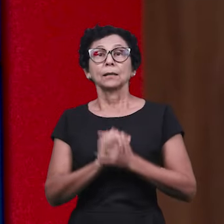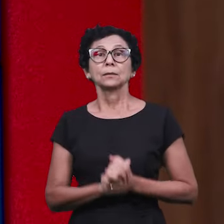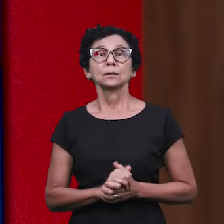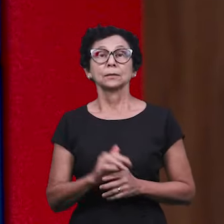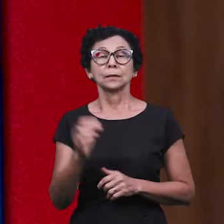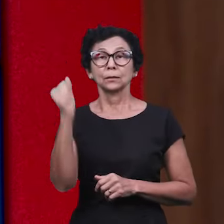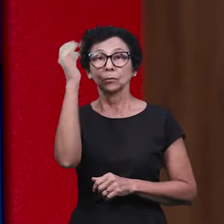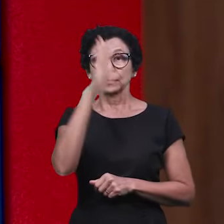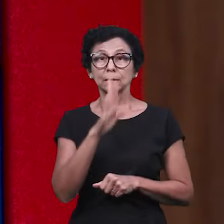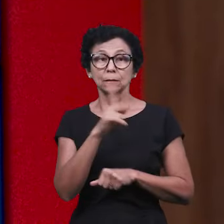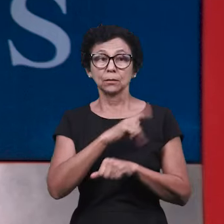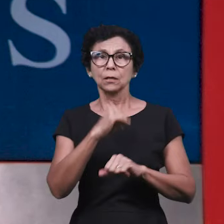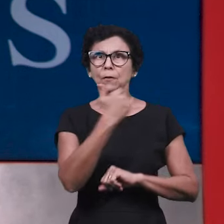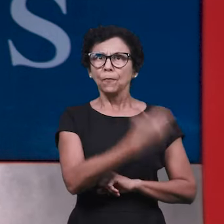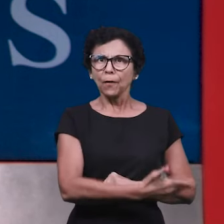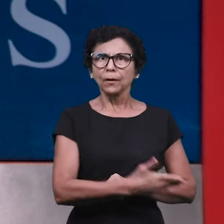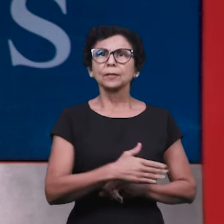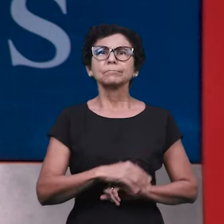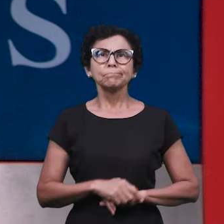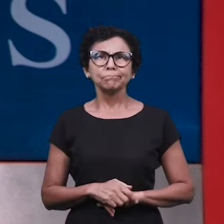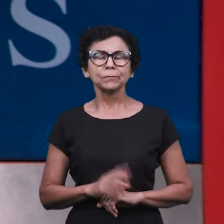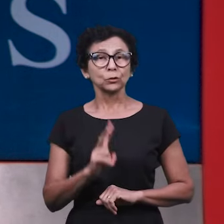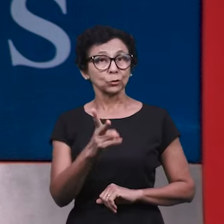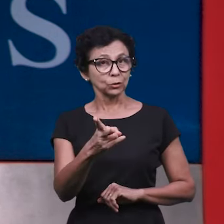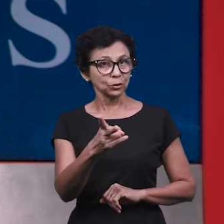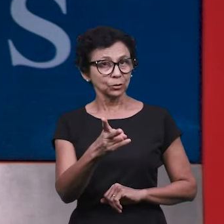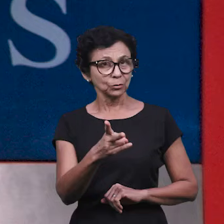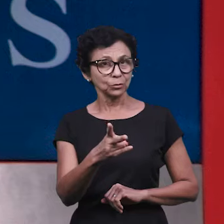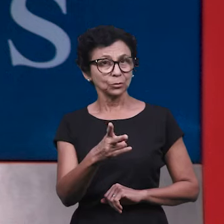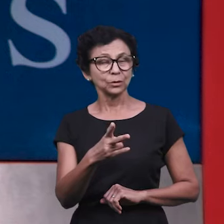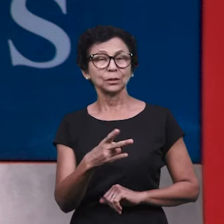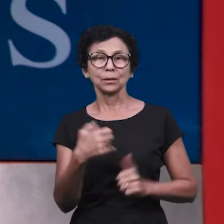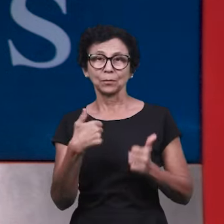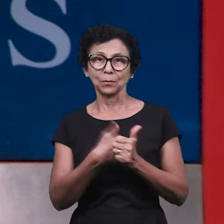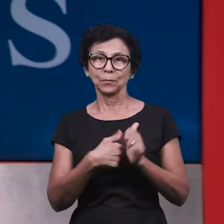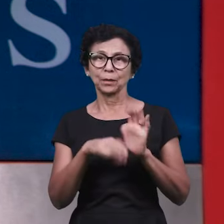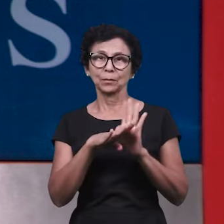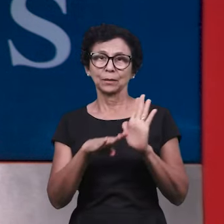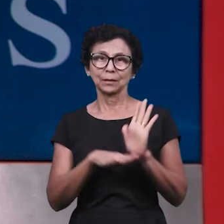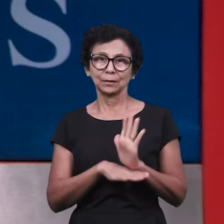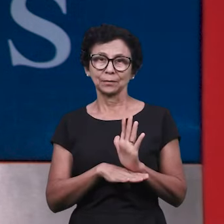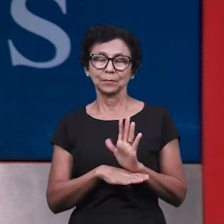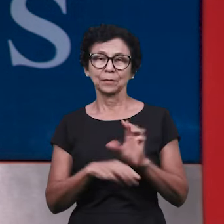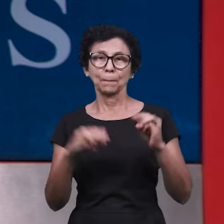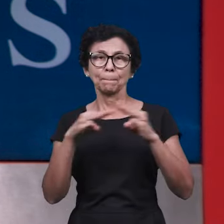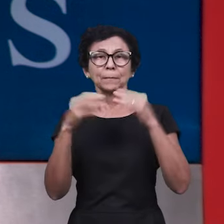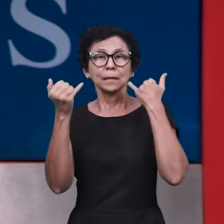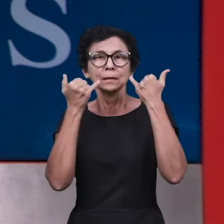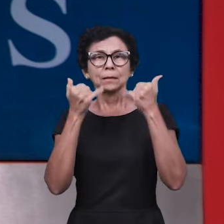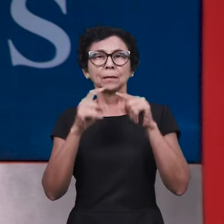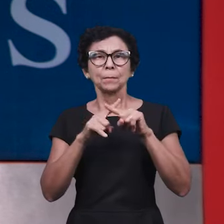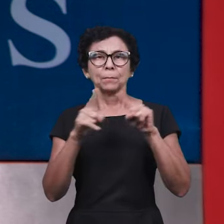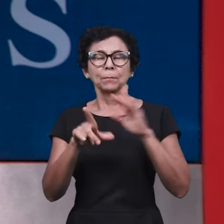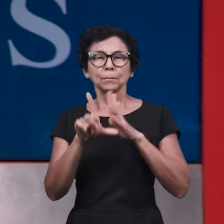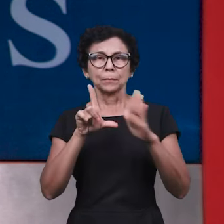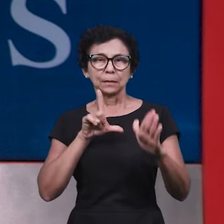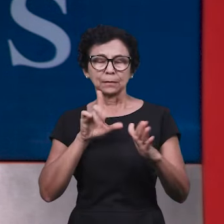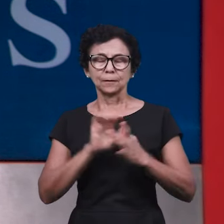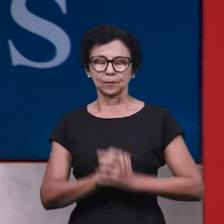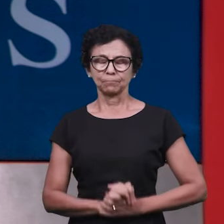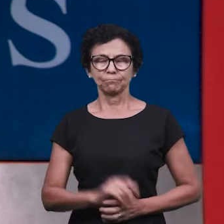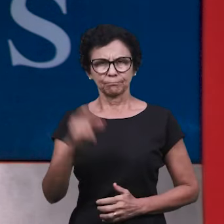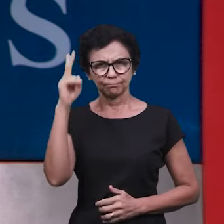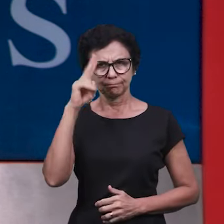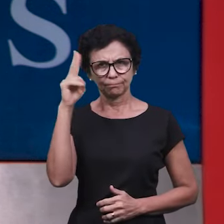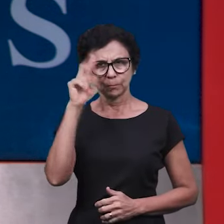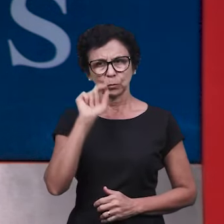exterior. Fica com a gente, hein? A partir de agora estamos entrando no ar para mais uma edição do Manaim News, mas antes das notícias, eu quero te